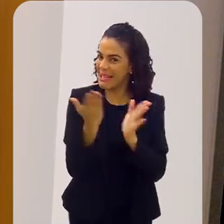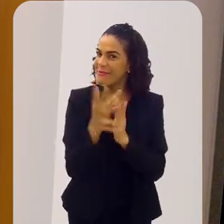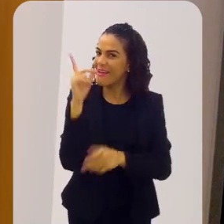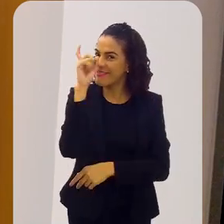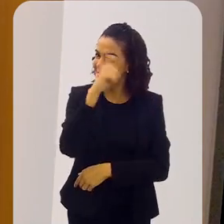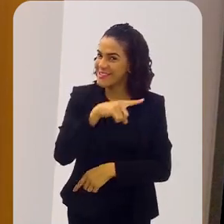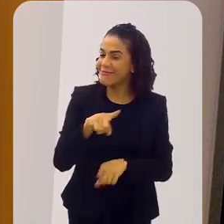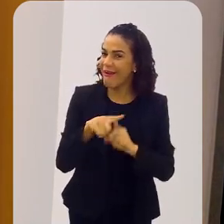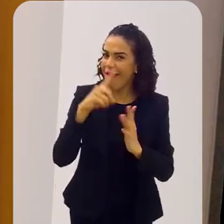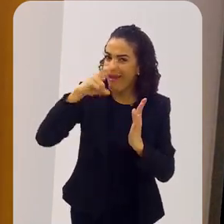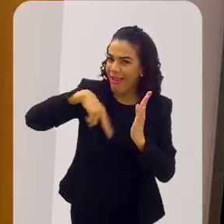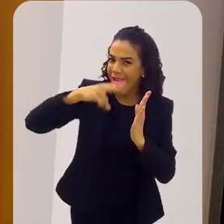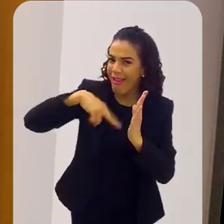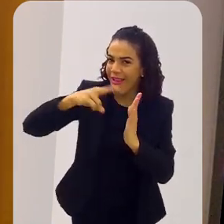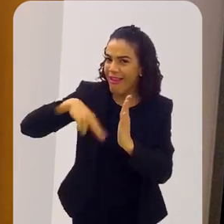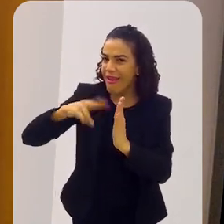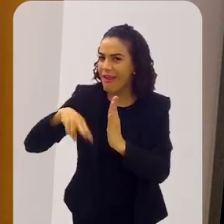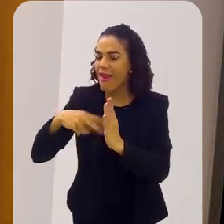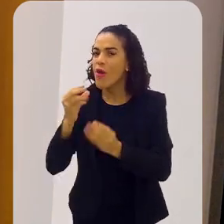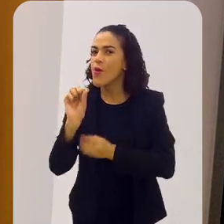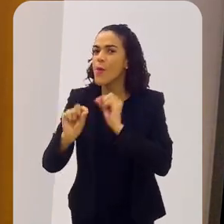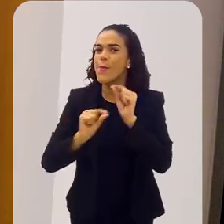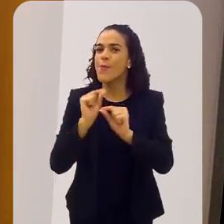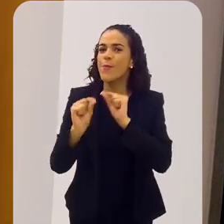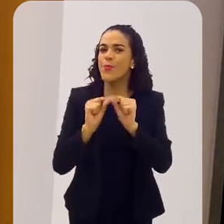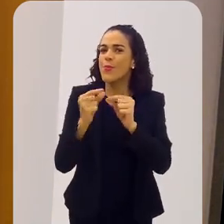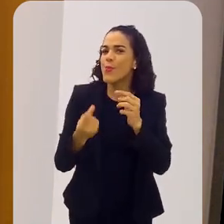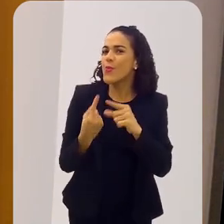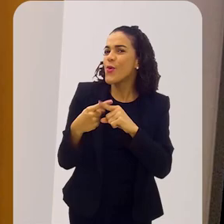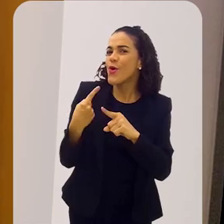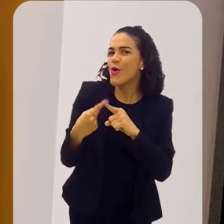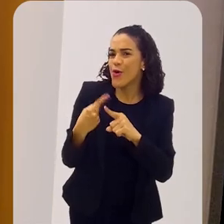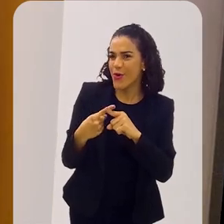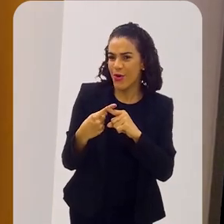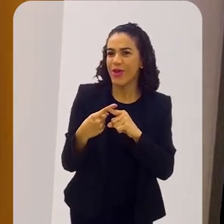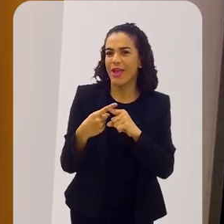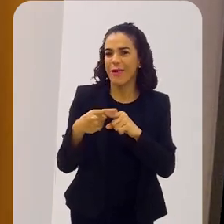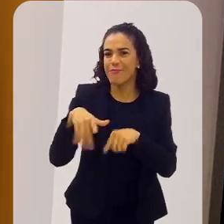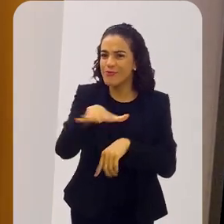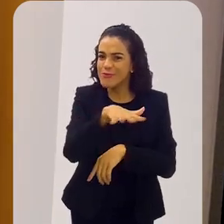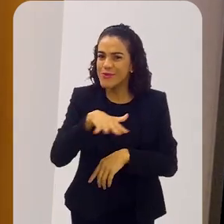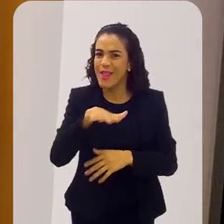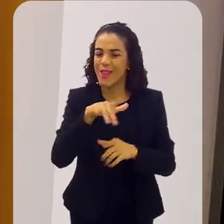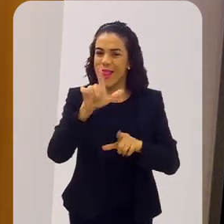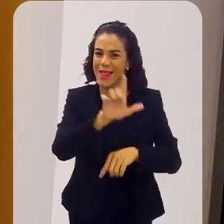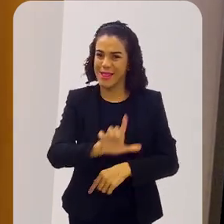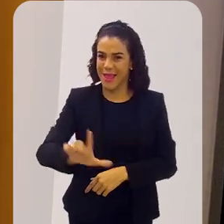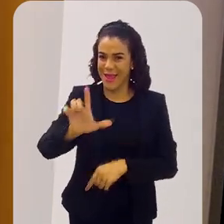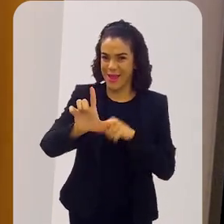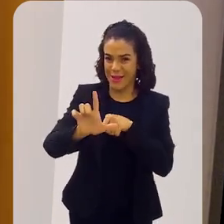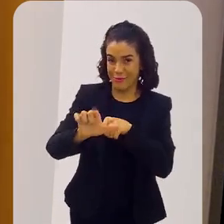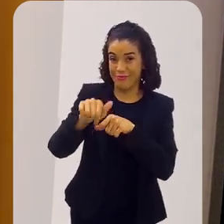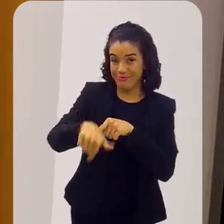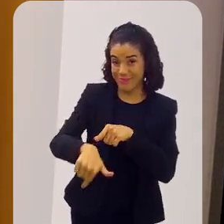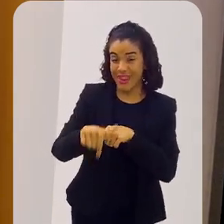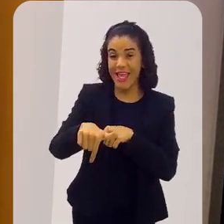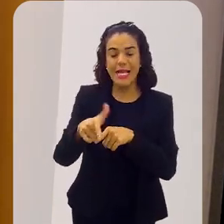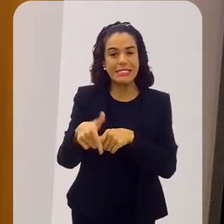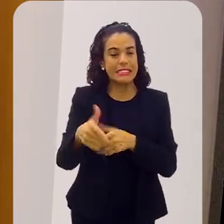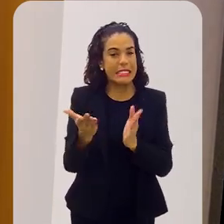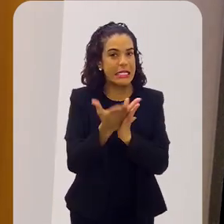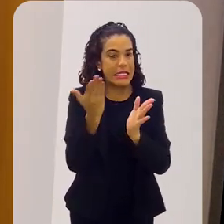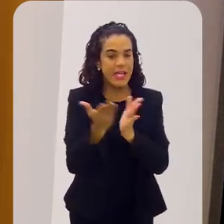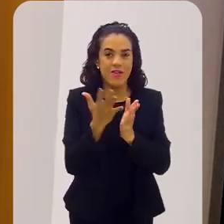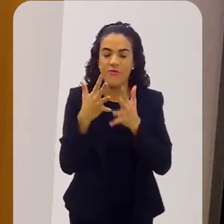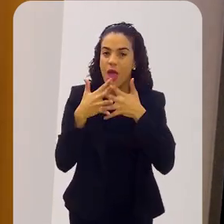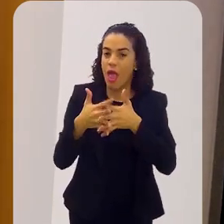desse livro é realmente difícil e ao lê-lo a gente percebe por que causou tanto frisson nos círculos literários. É esse livro de